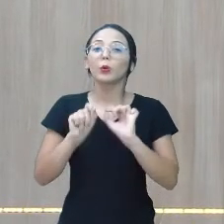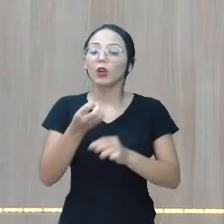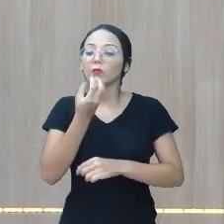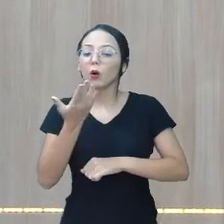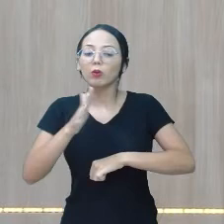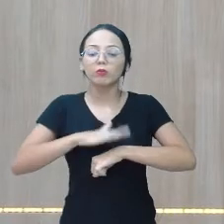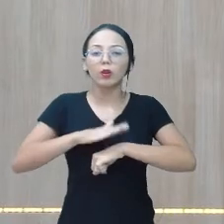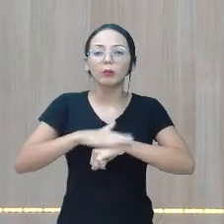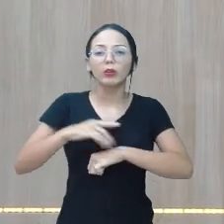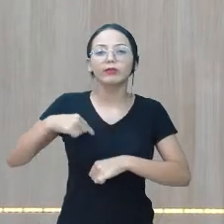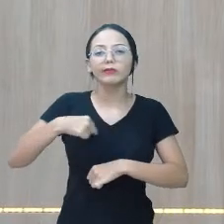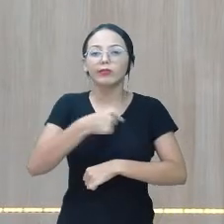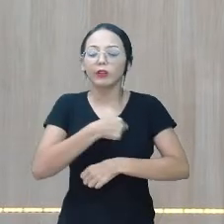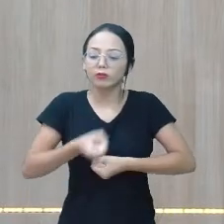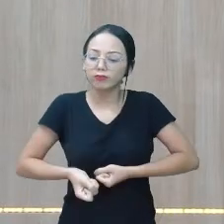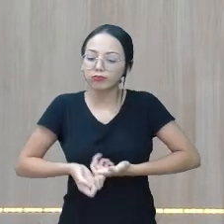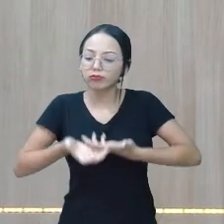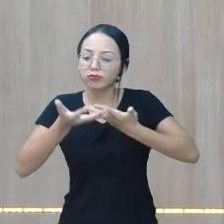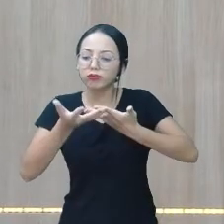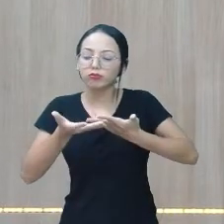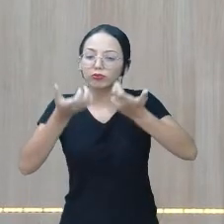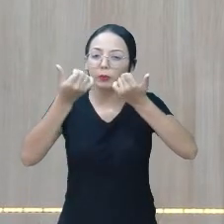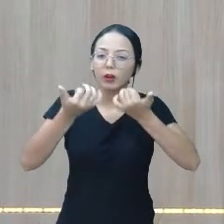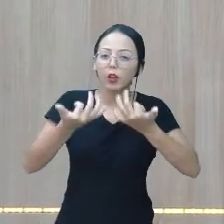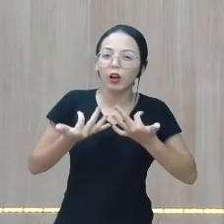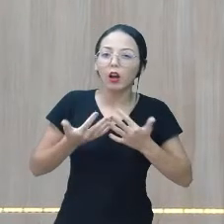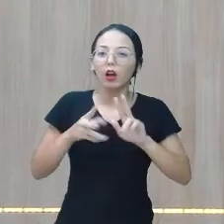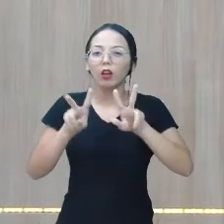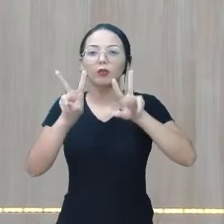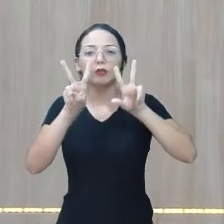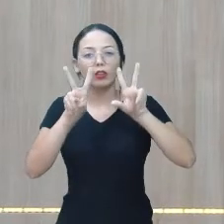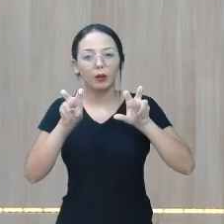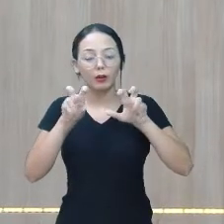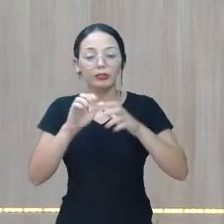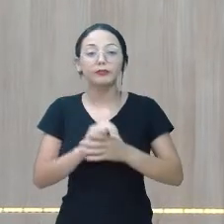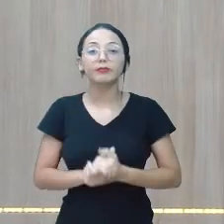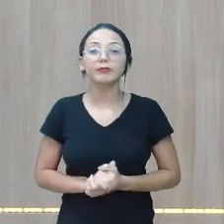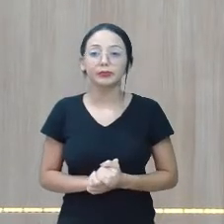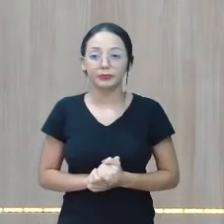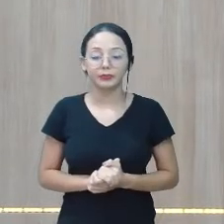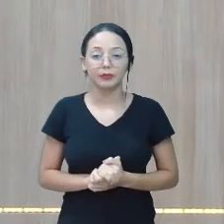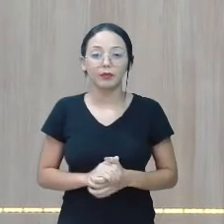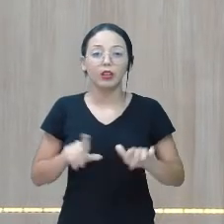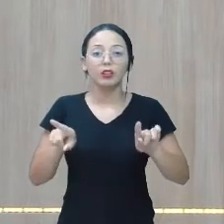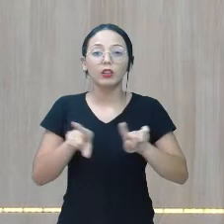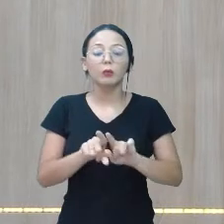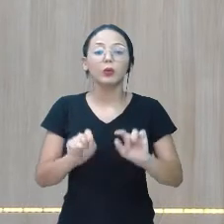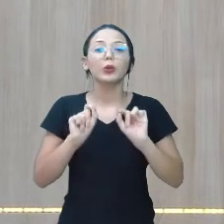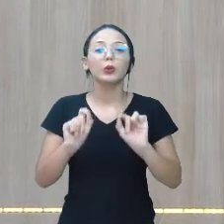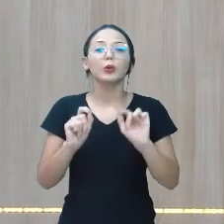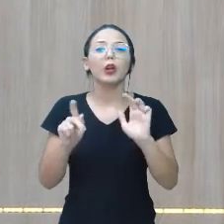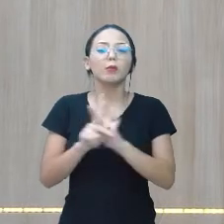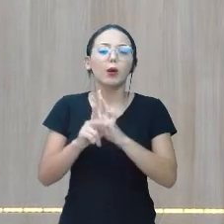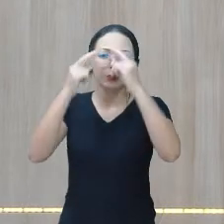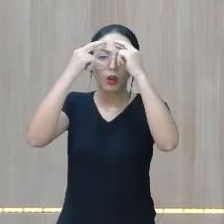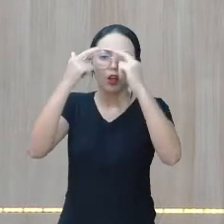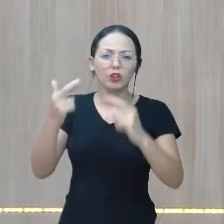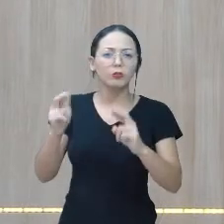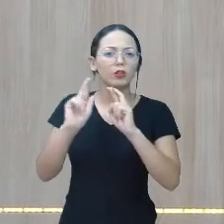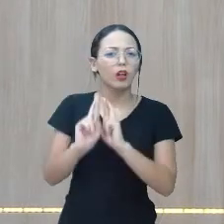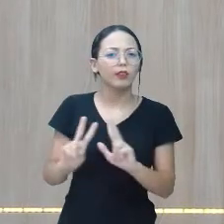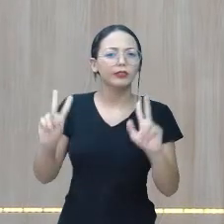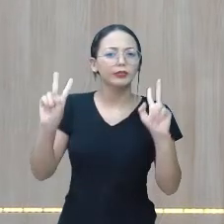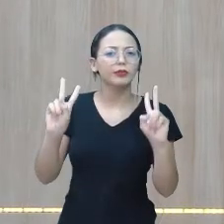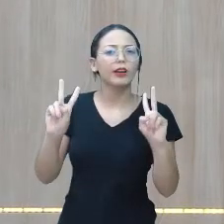para que possamos falar sobre essa temática. também temos o respeitar as